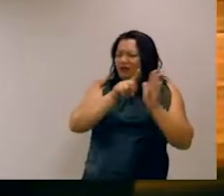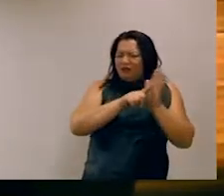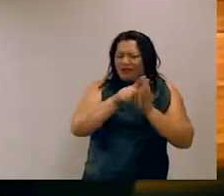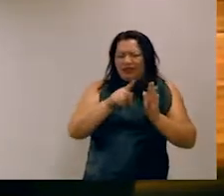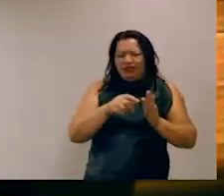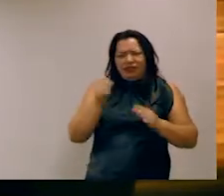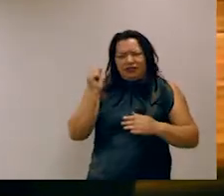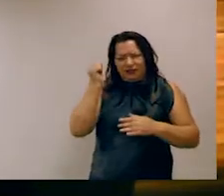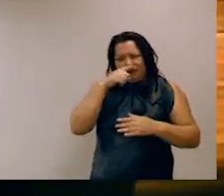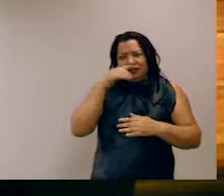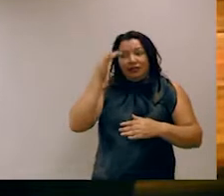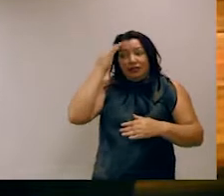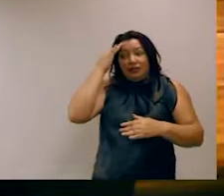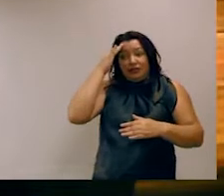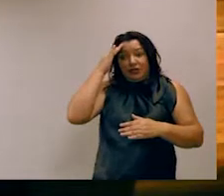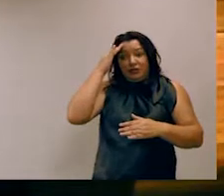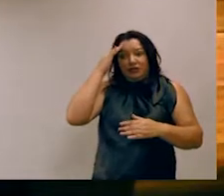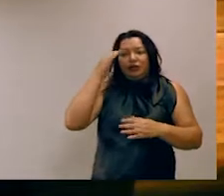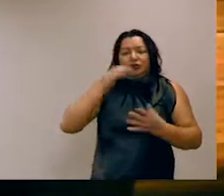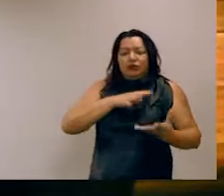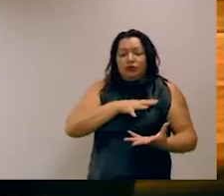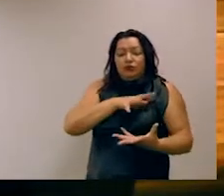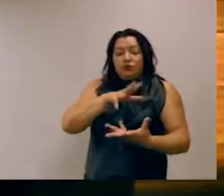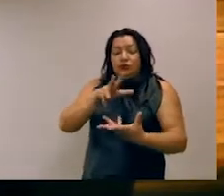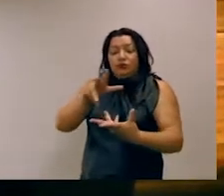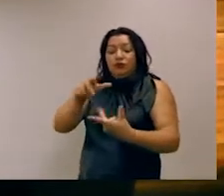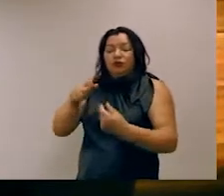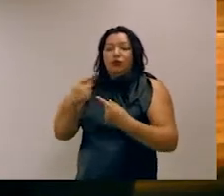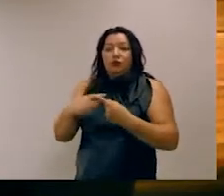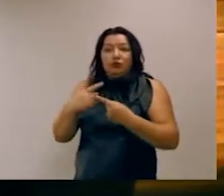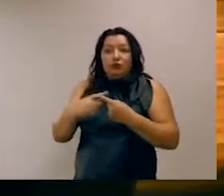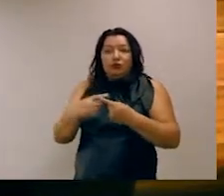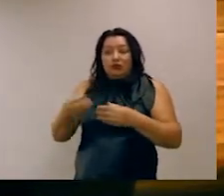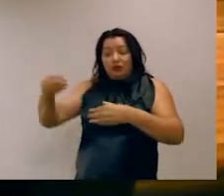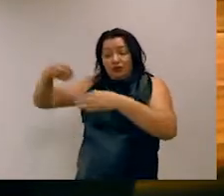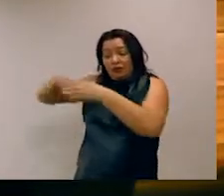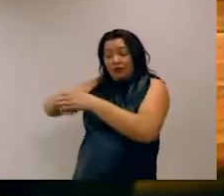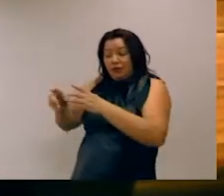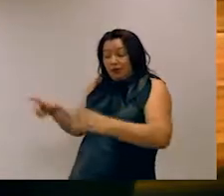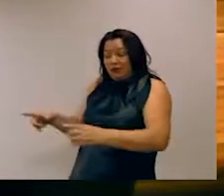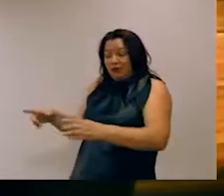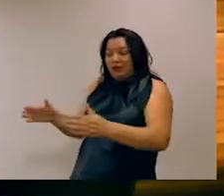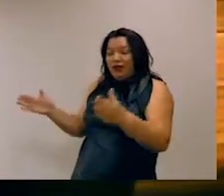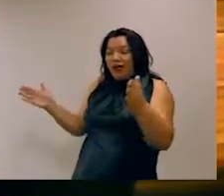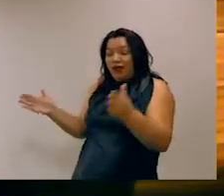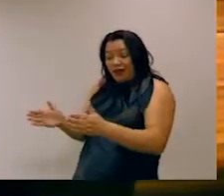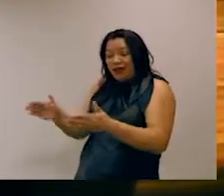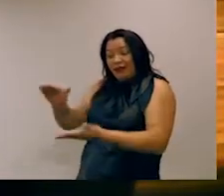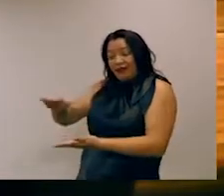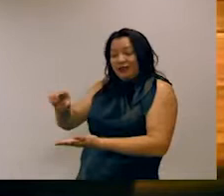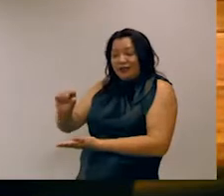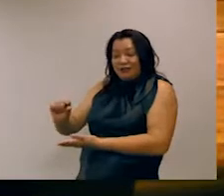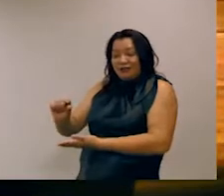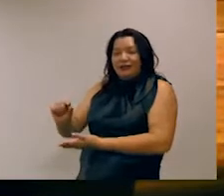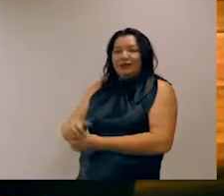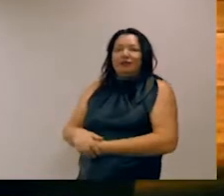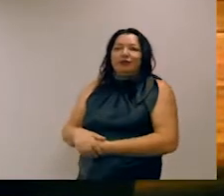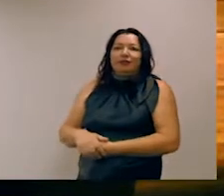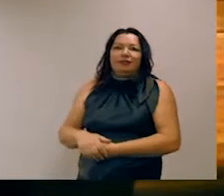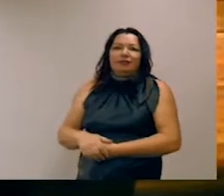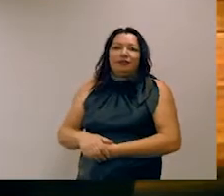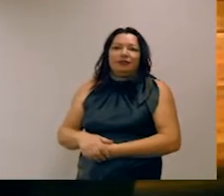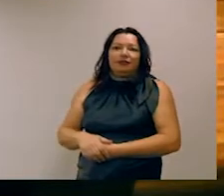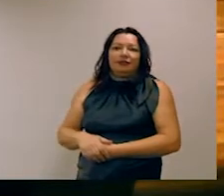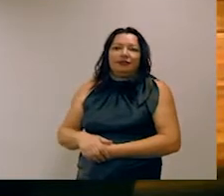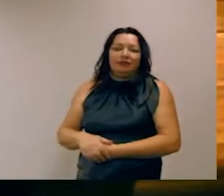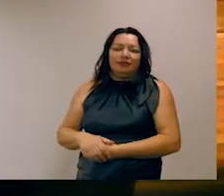Você precisa ter um entendimento do mundo que para uma coisa não caber dentro da outra, a coisa que você está tentando botar dentro tem que ser grande